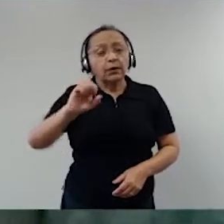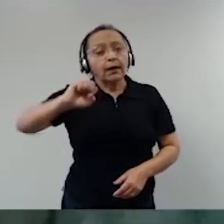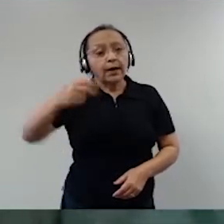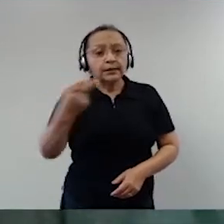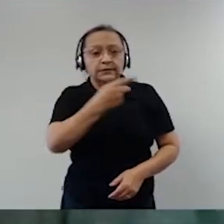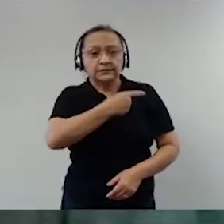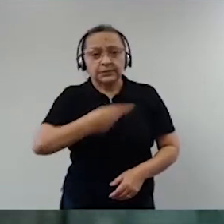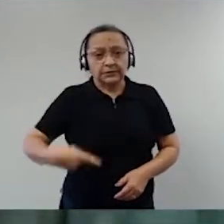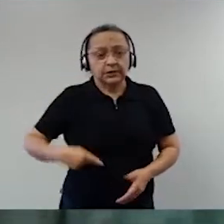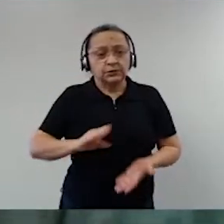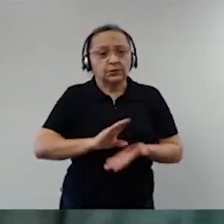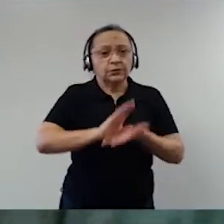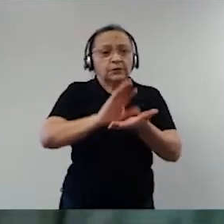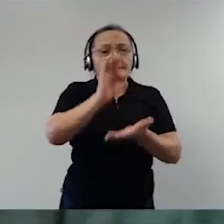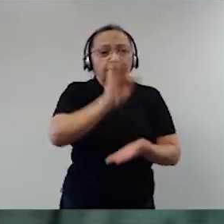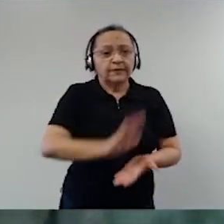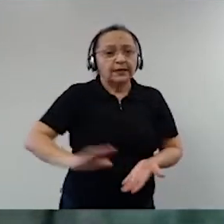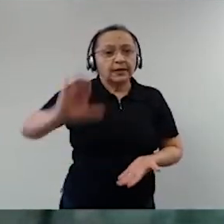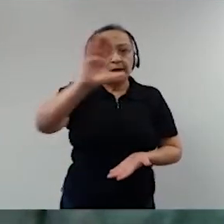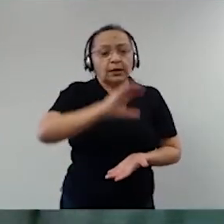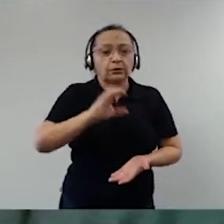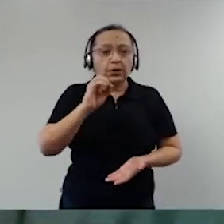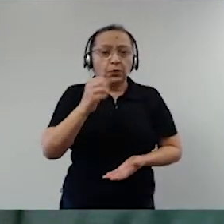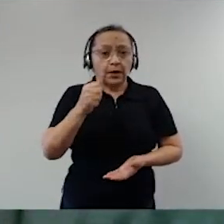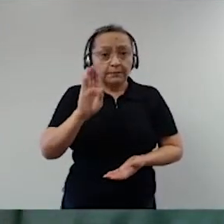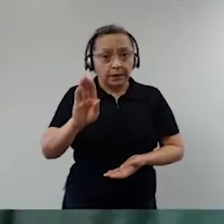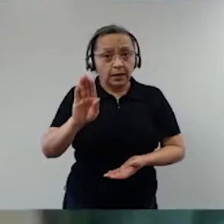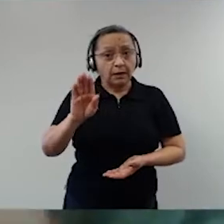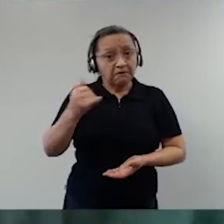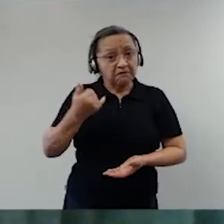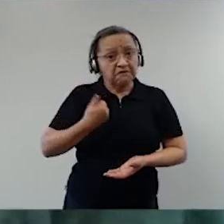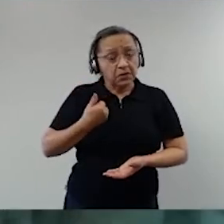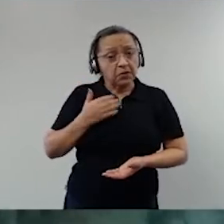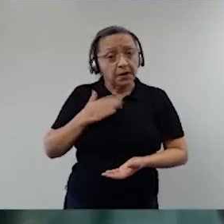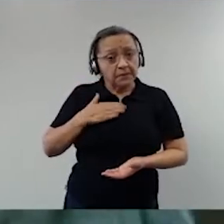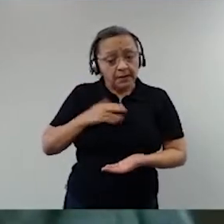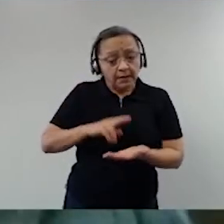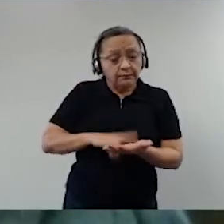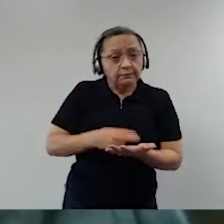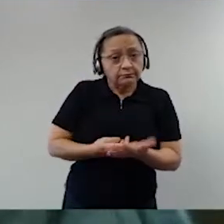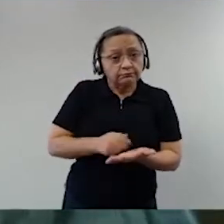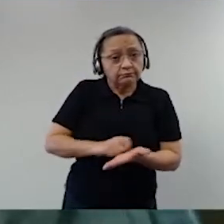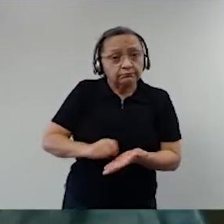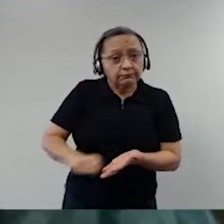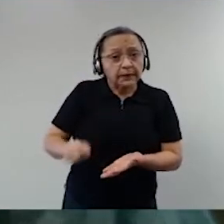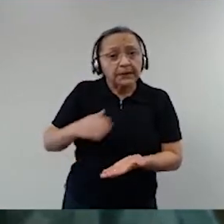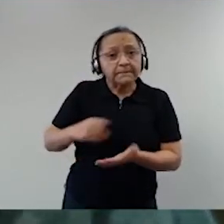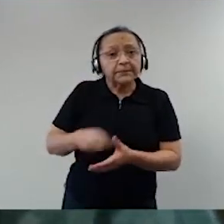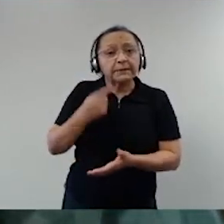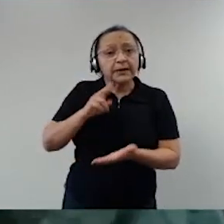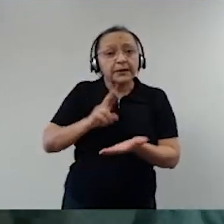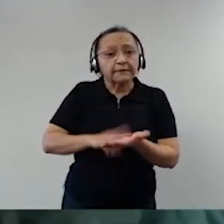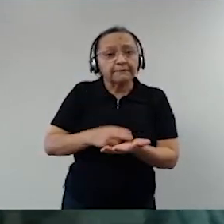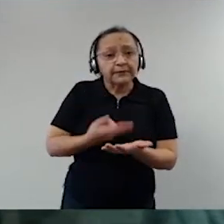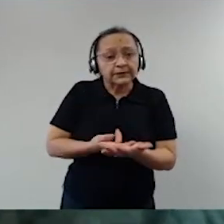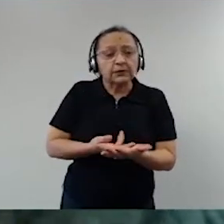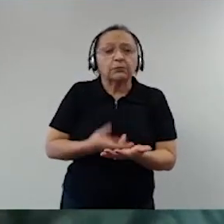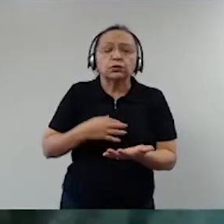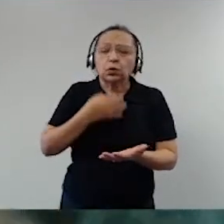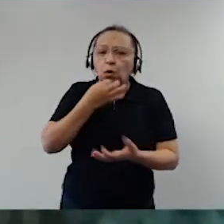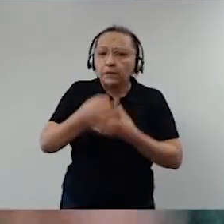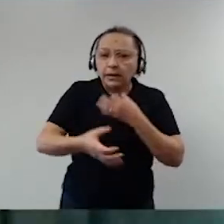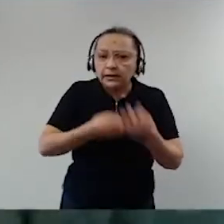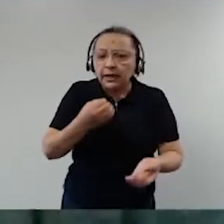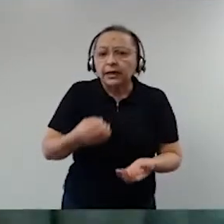da Ordem, que disse que a minha interpretação, desde a primeira versão, dos meus comentários da Constituição,